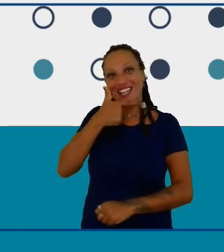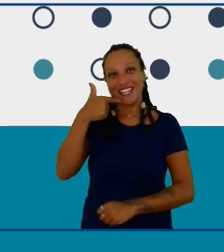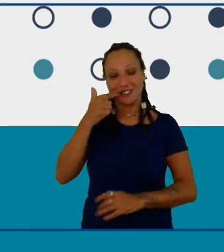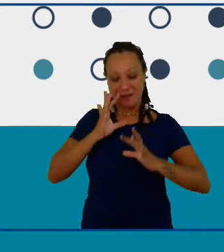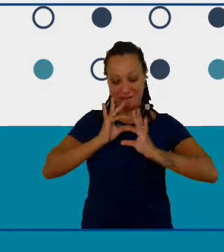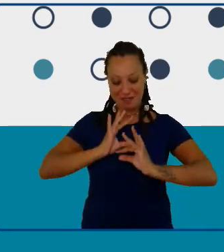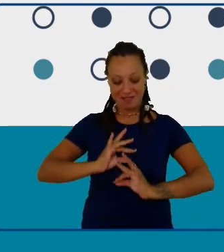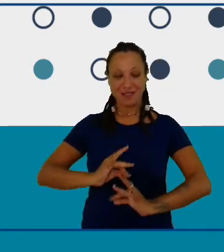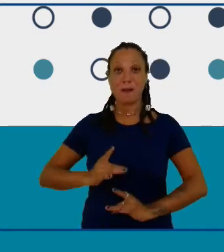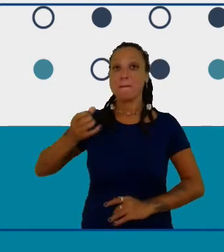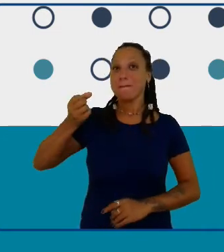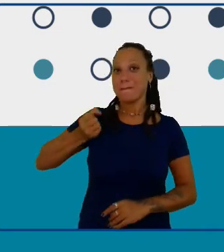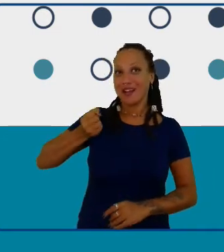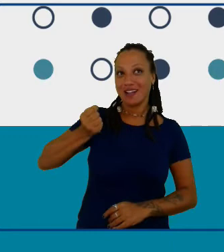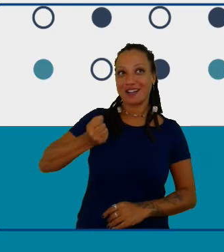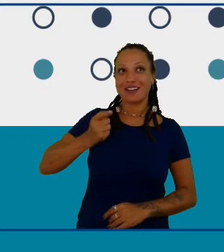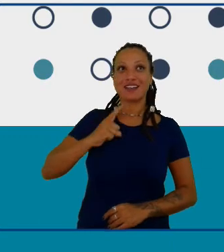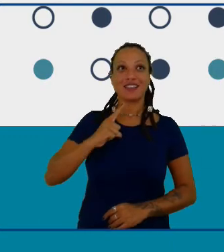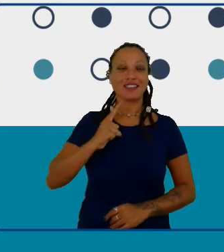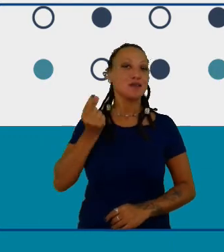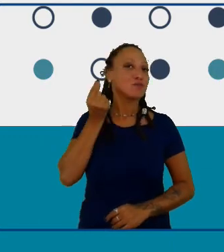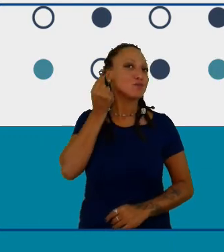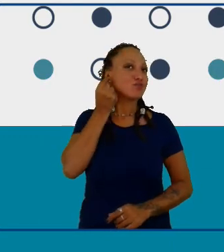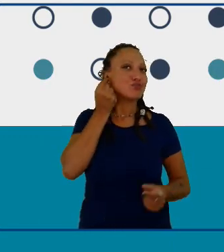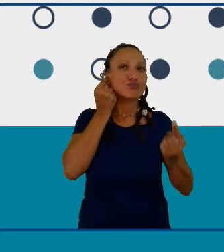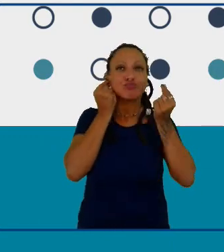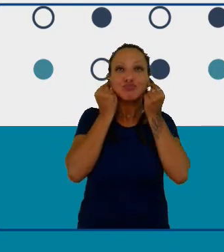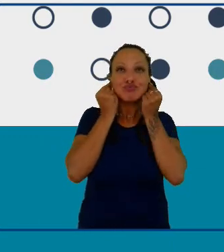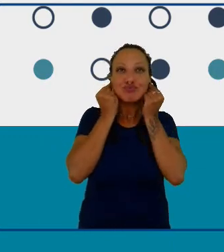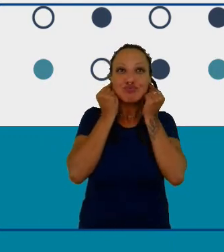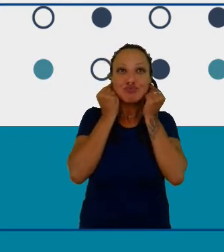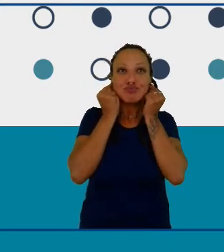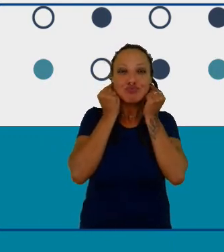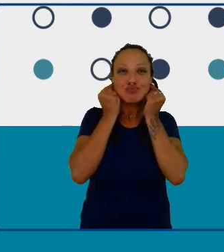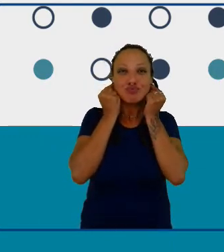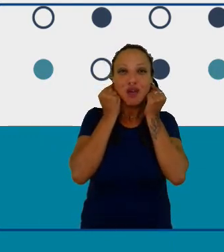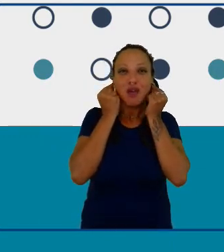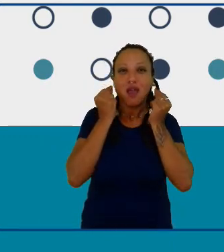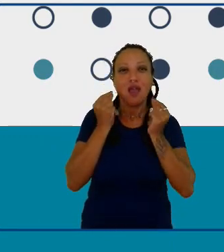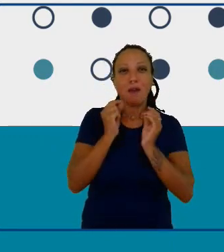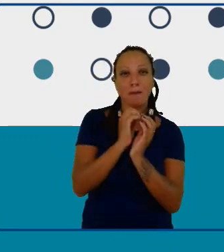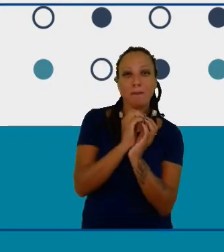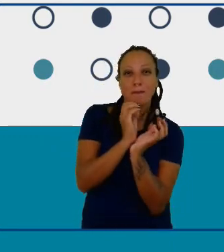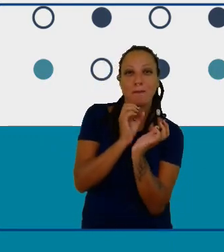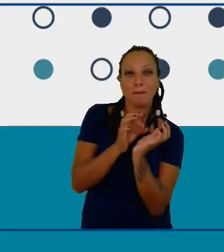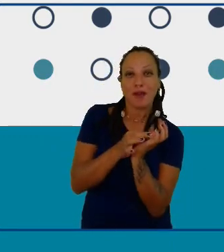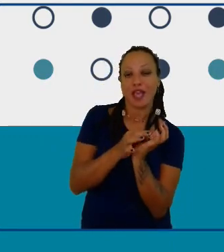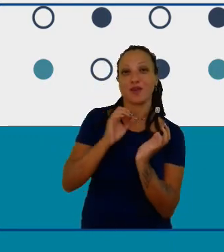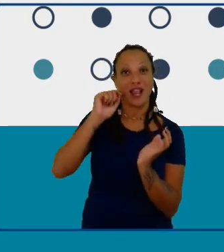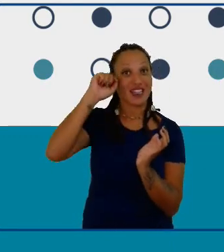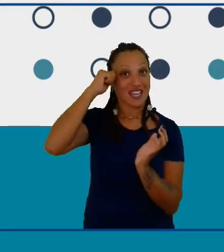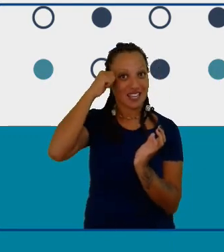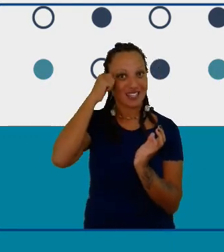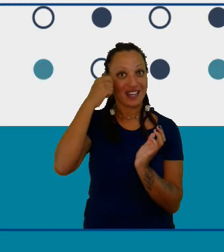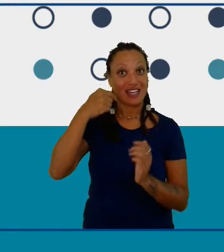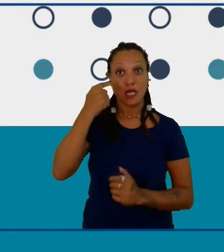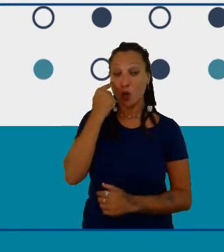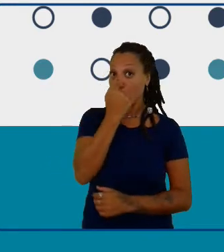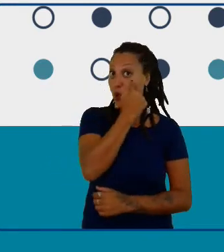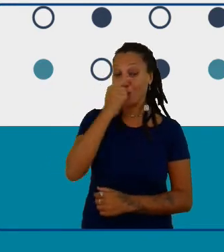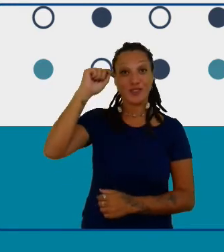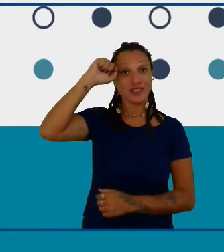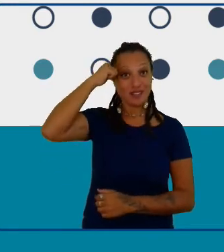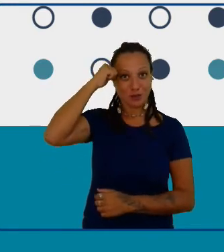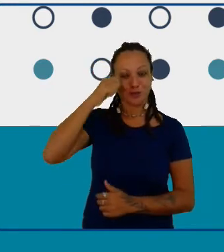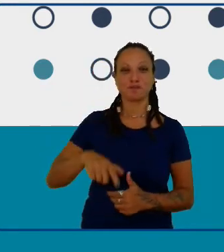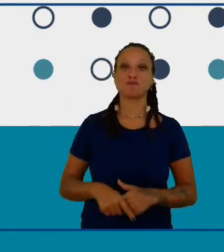e dois brincos que é como se fosse uma pérola negra e os meus olhos são negros também como